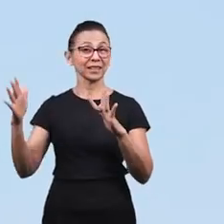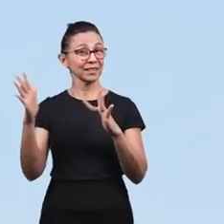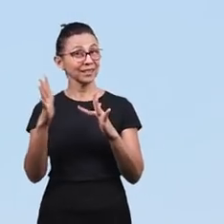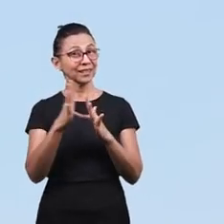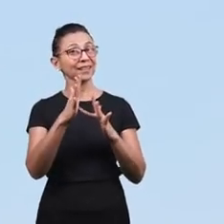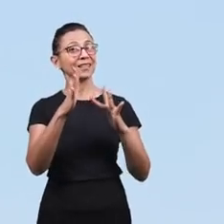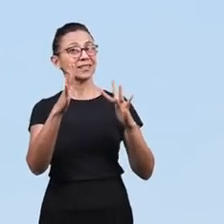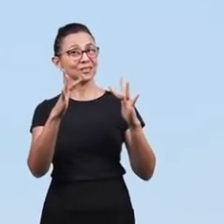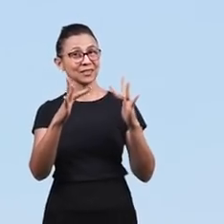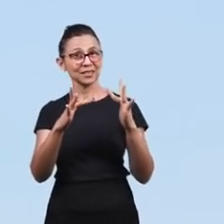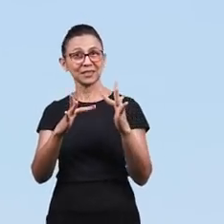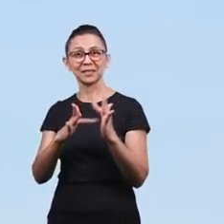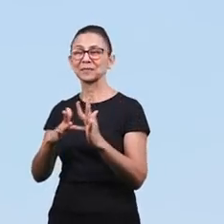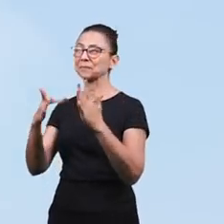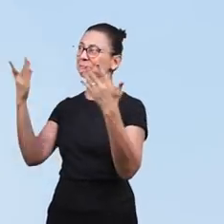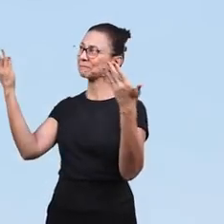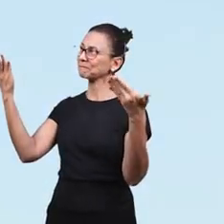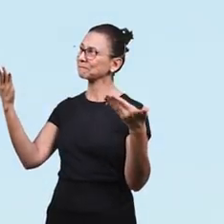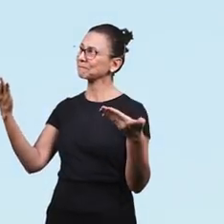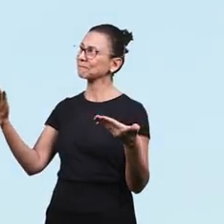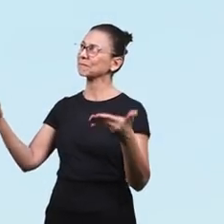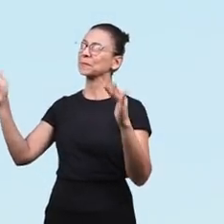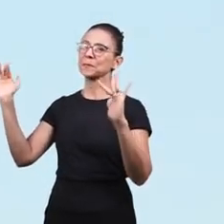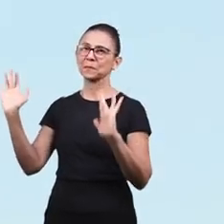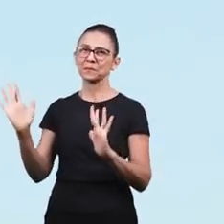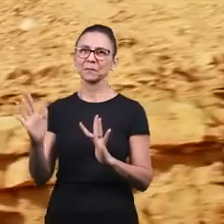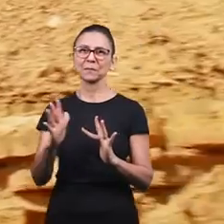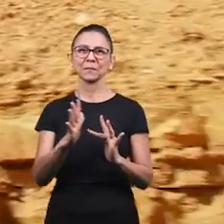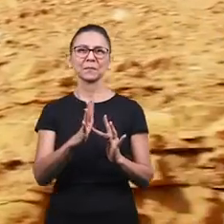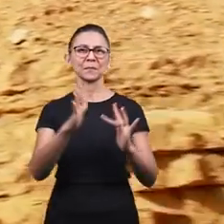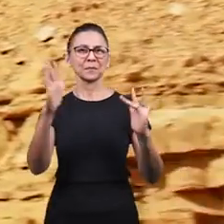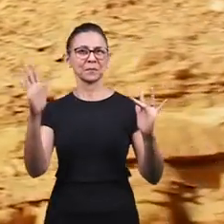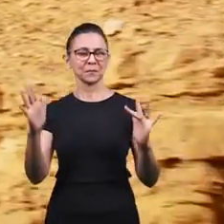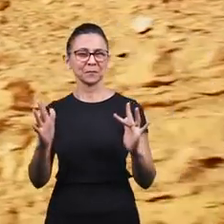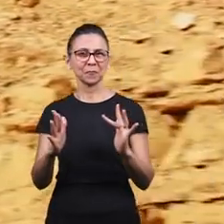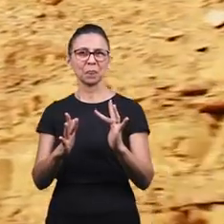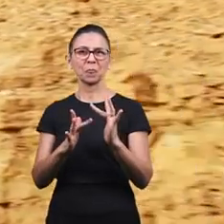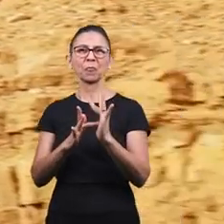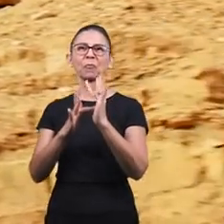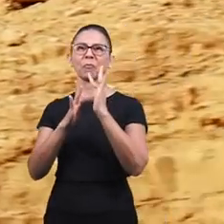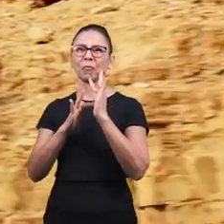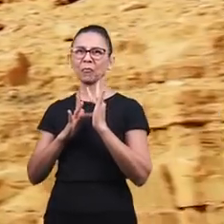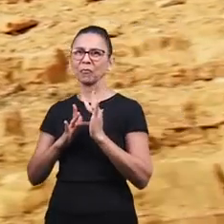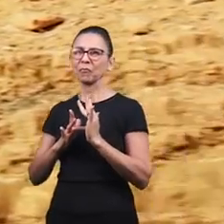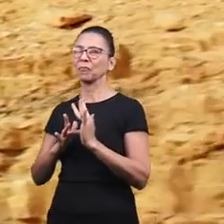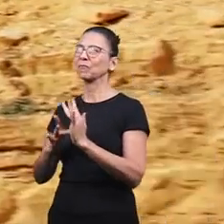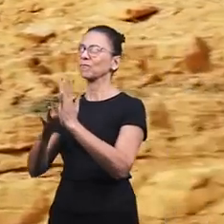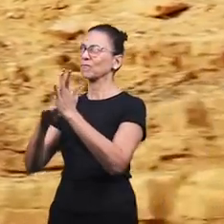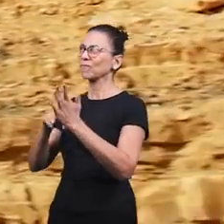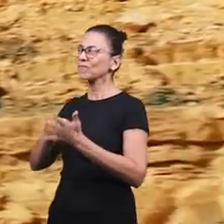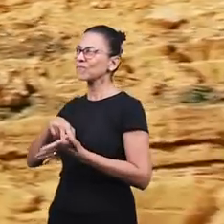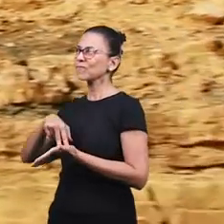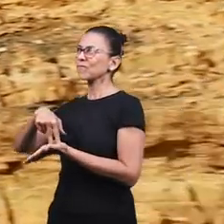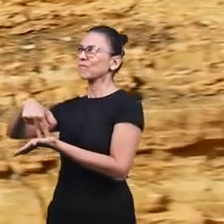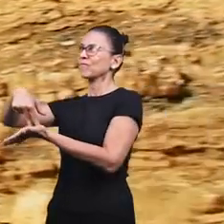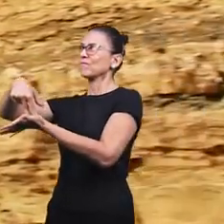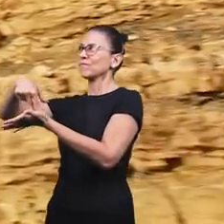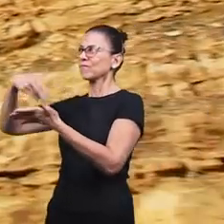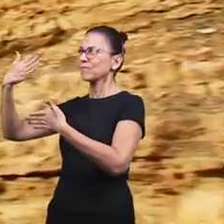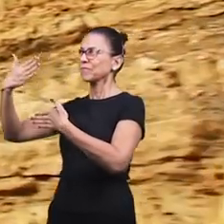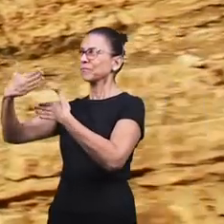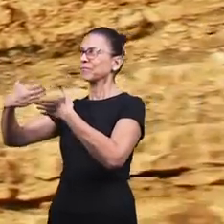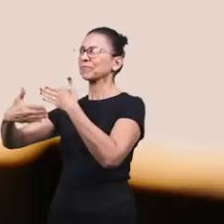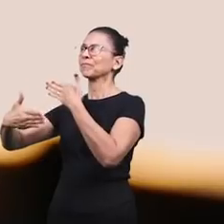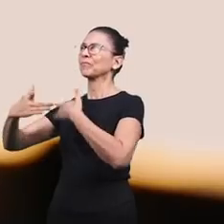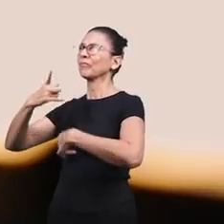mais um louvor ao Senhor Jesus Jesus Jesus, Jesus Jesus, firmado em Ti quero estar